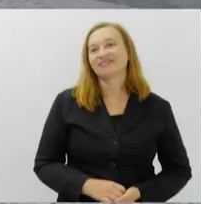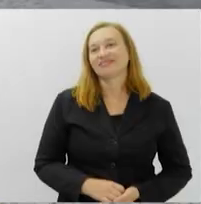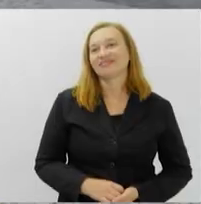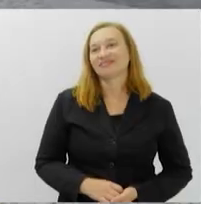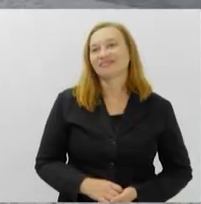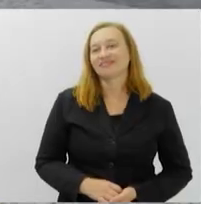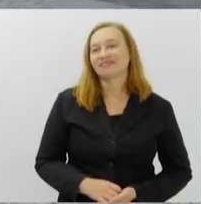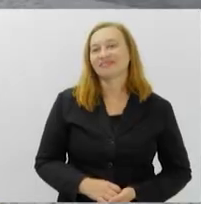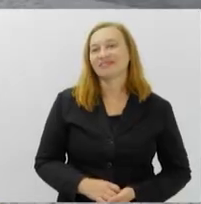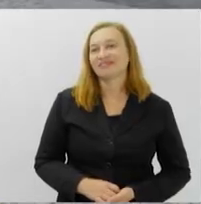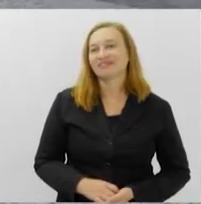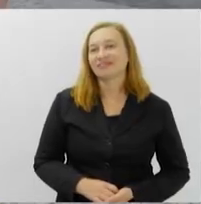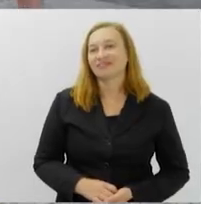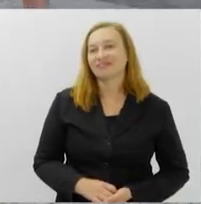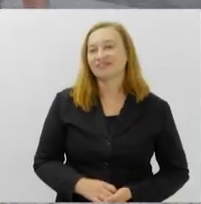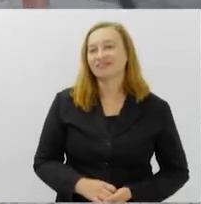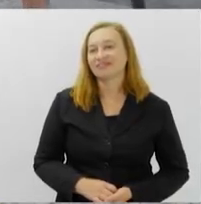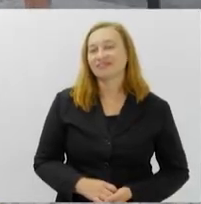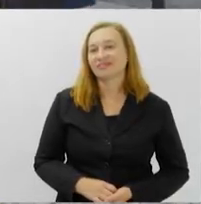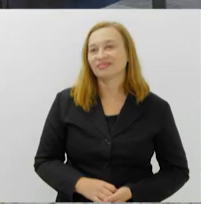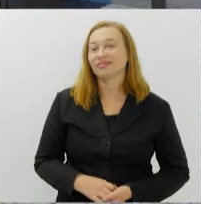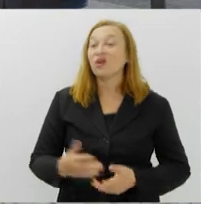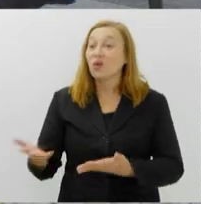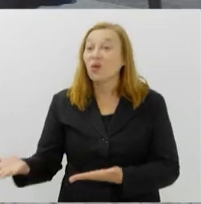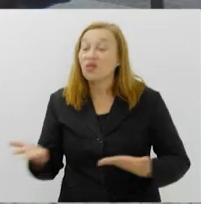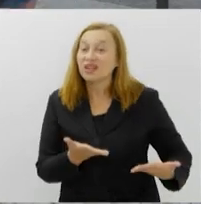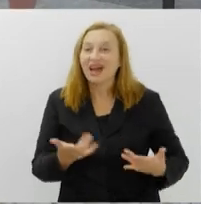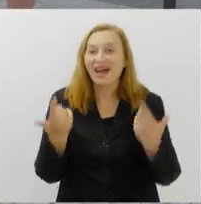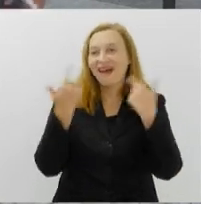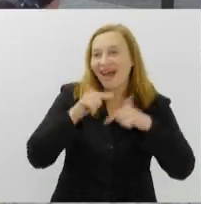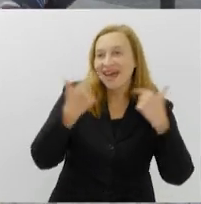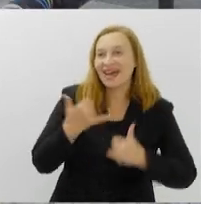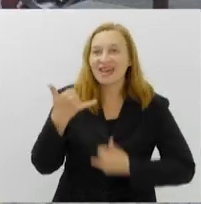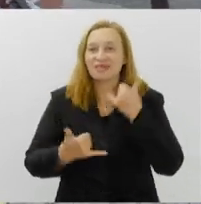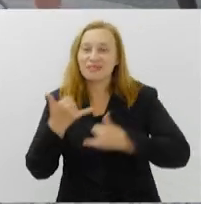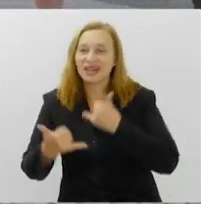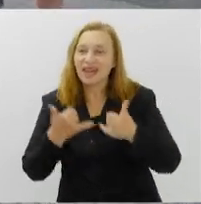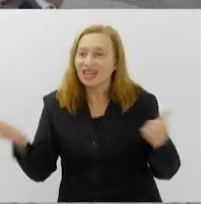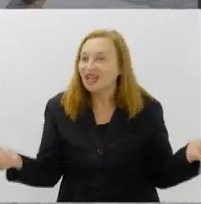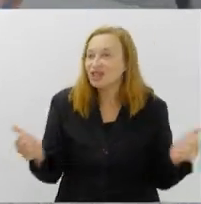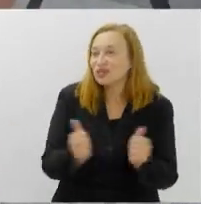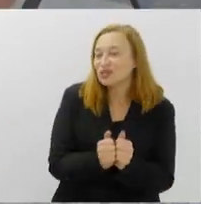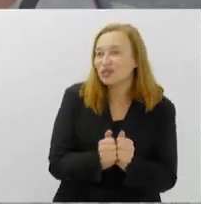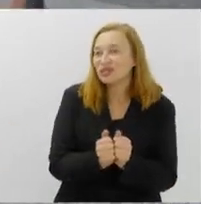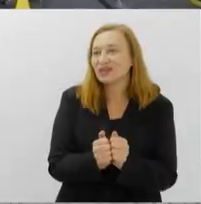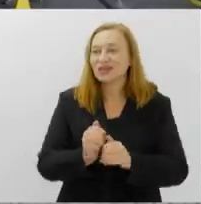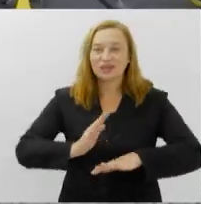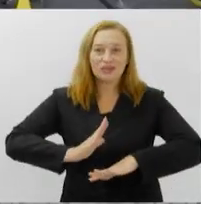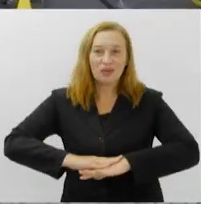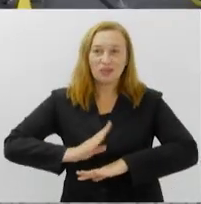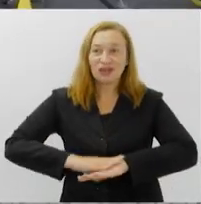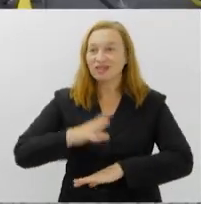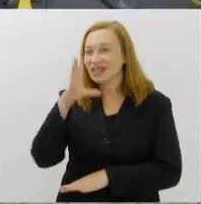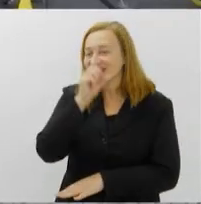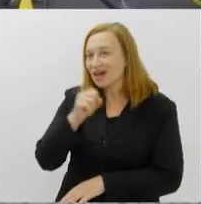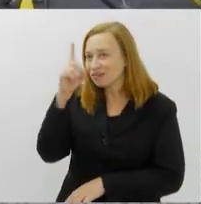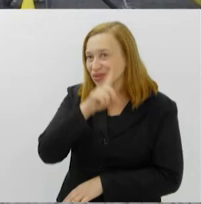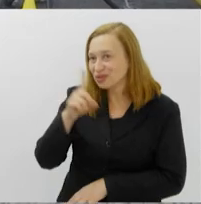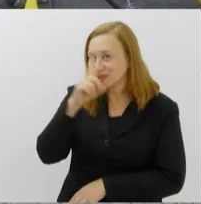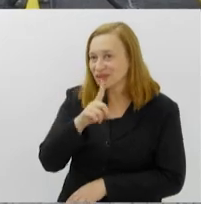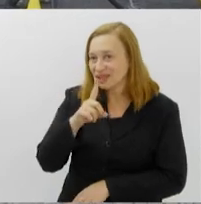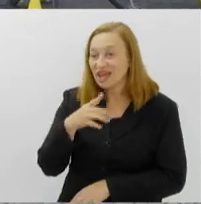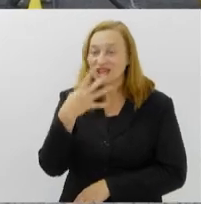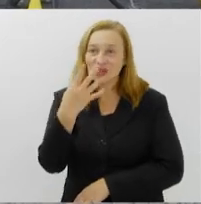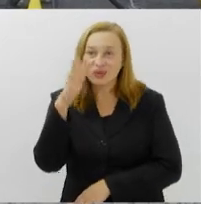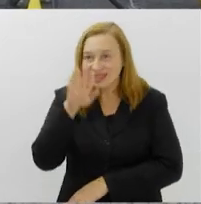No show, o público é convidado a rir, brincar e participar das cenas. Sábado e domingo, às